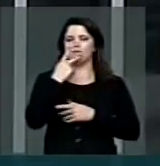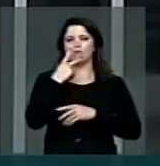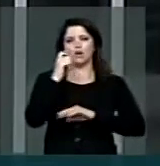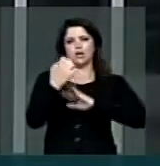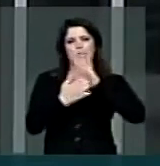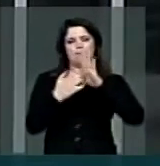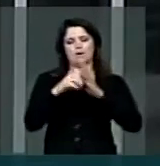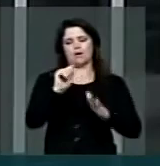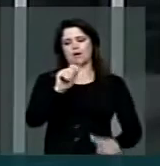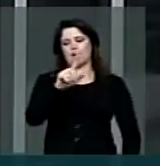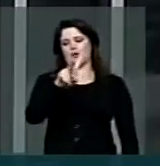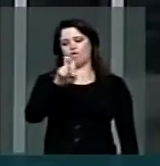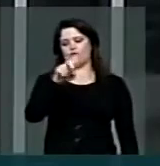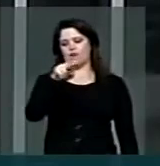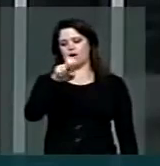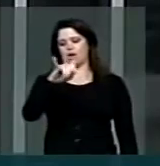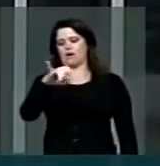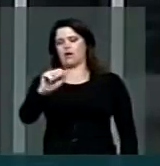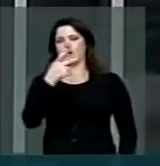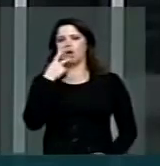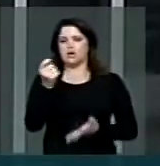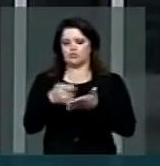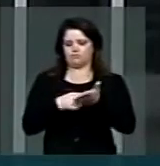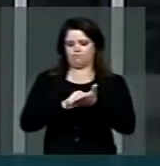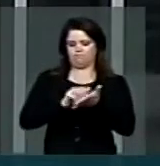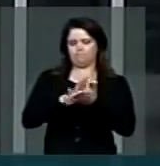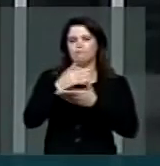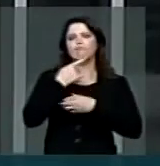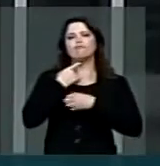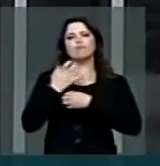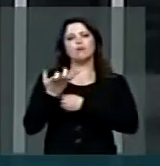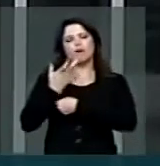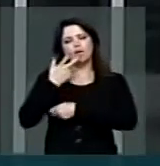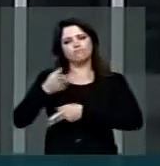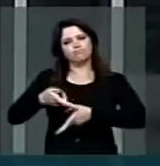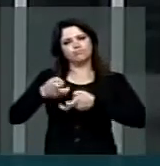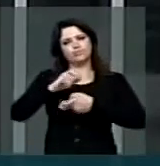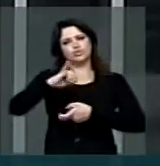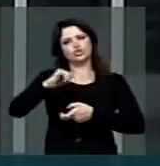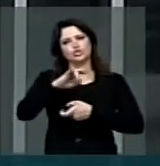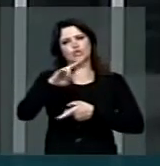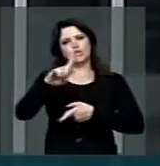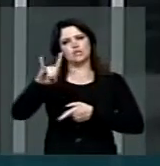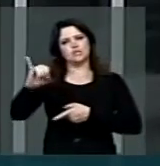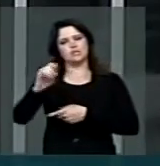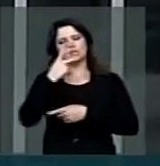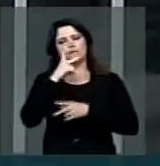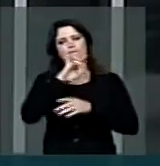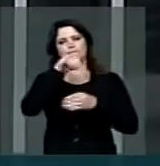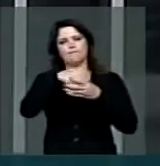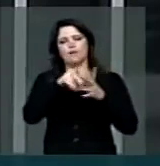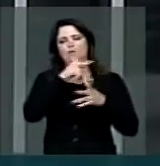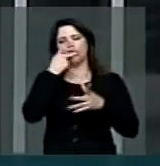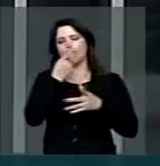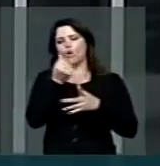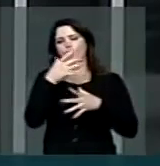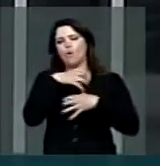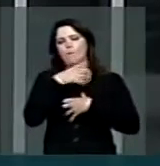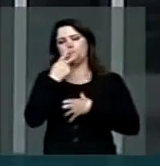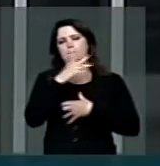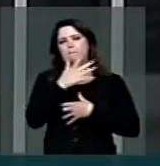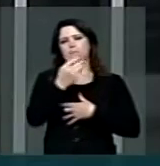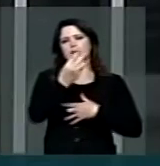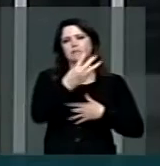Galvani, assinaram o protocolo de intenções para a exploração da jazida, empreendimento avaliado em